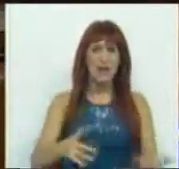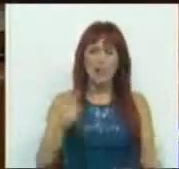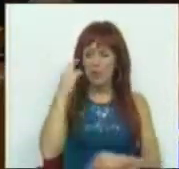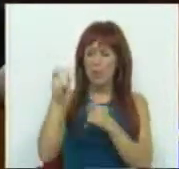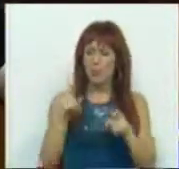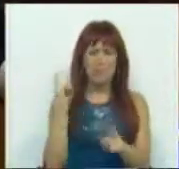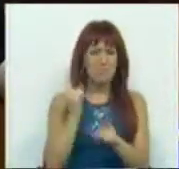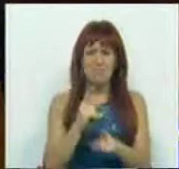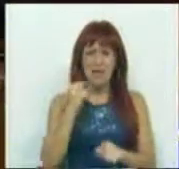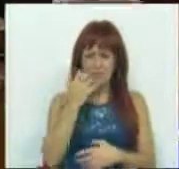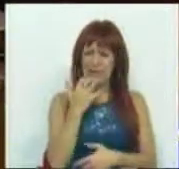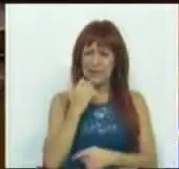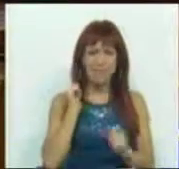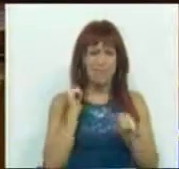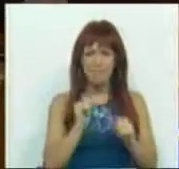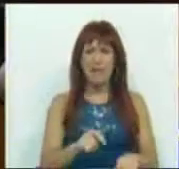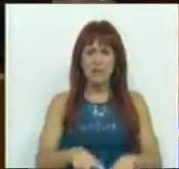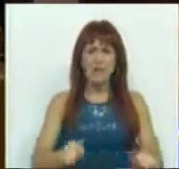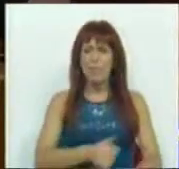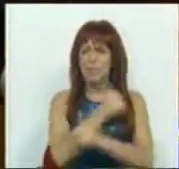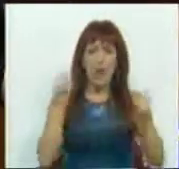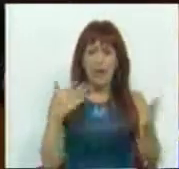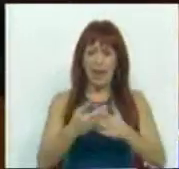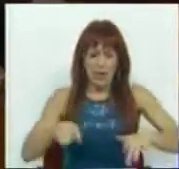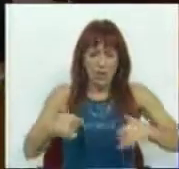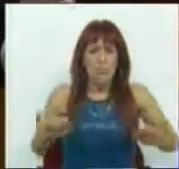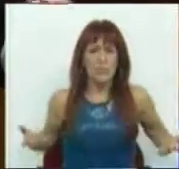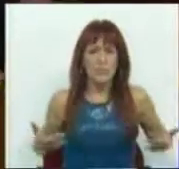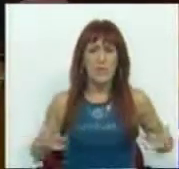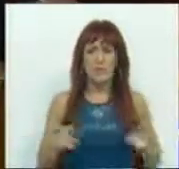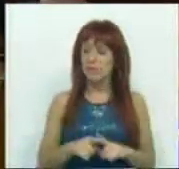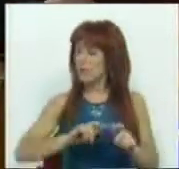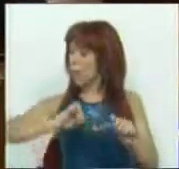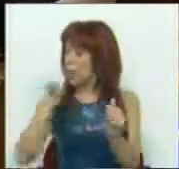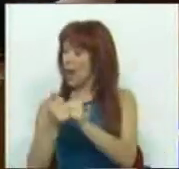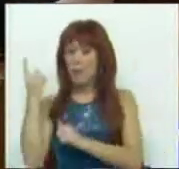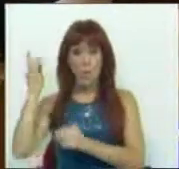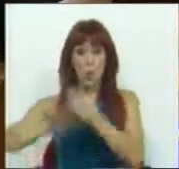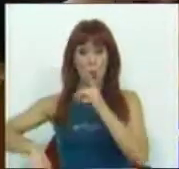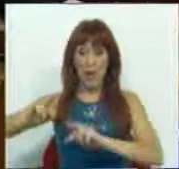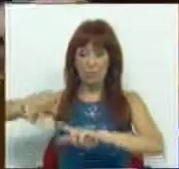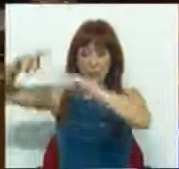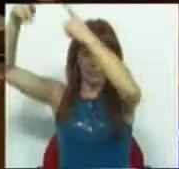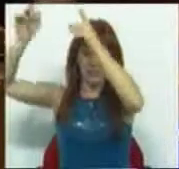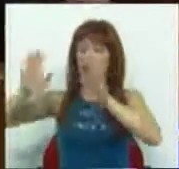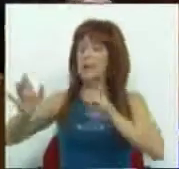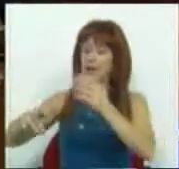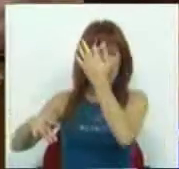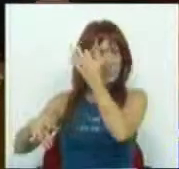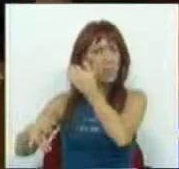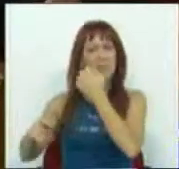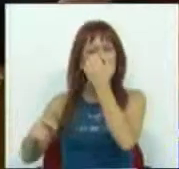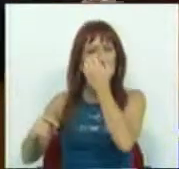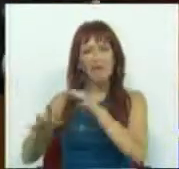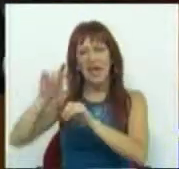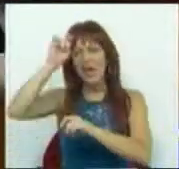procurando o mesmo rigor, dando o melhor de si ao lado de um colega que está na carreira, mas sem ter